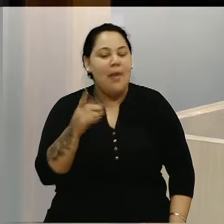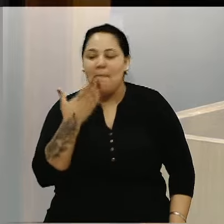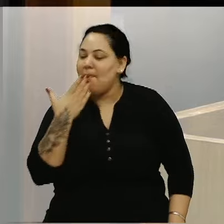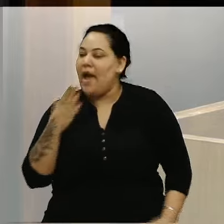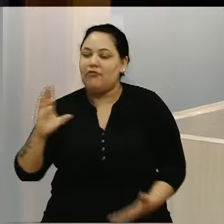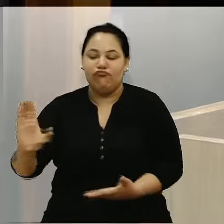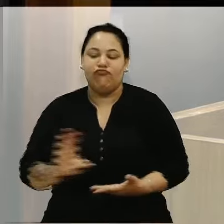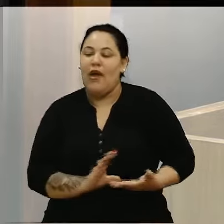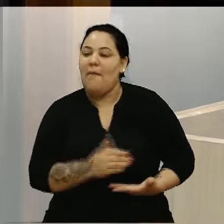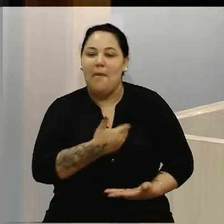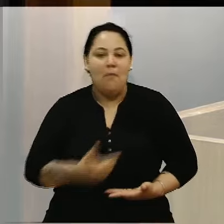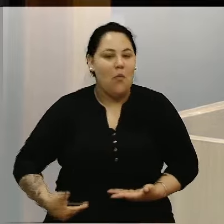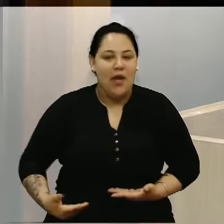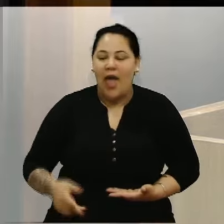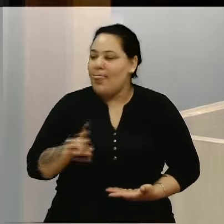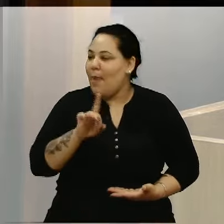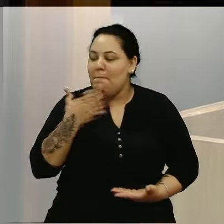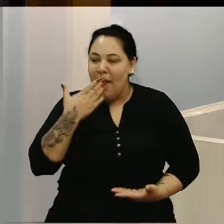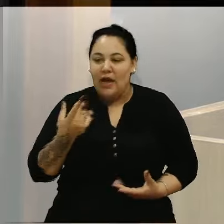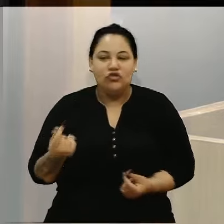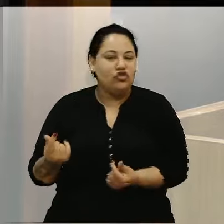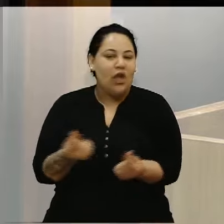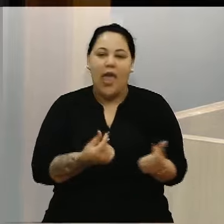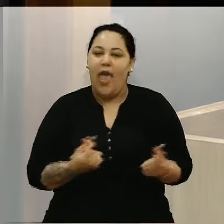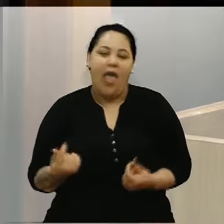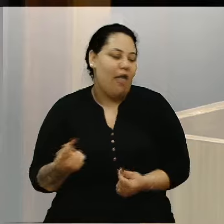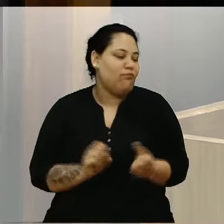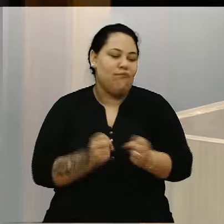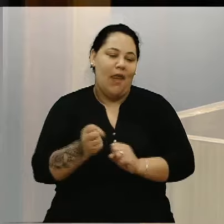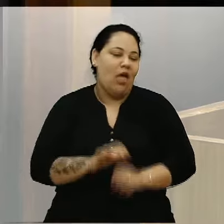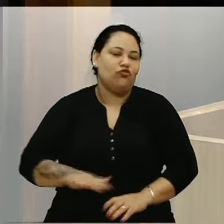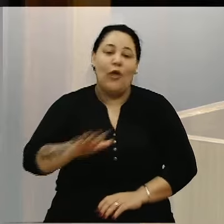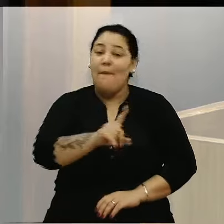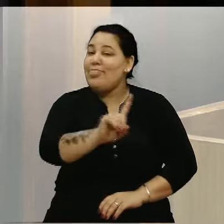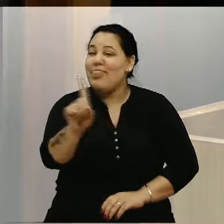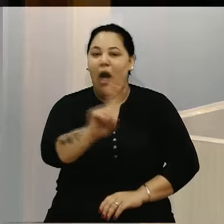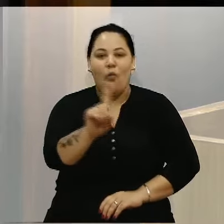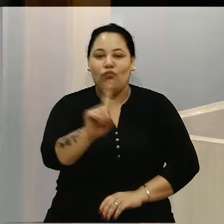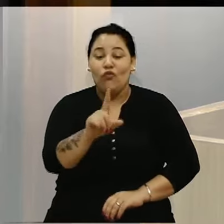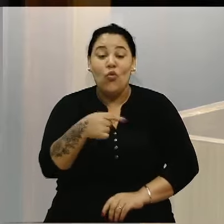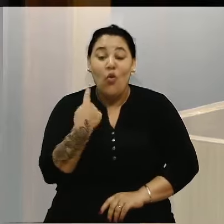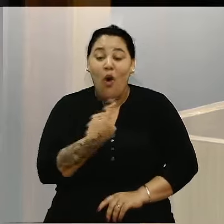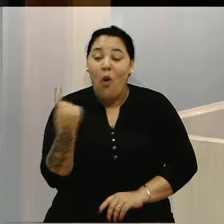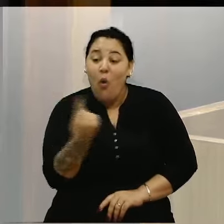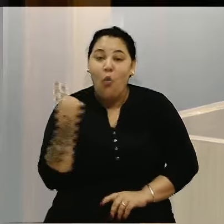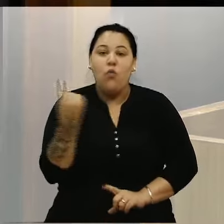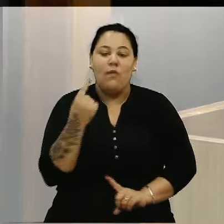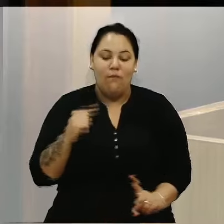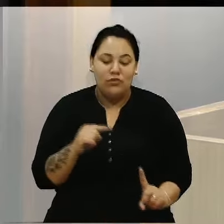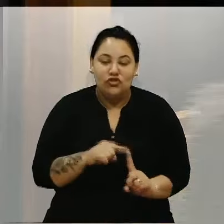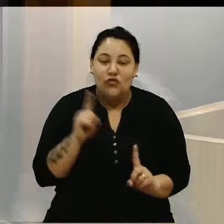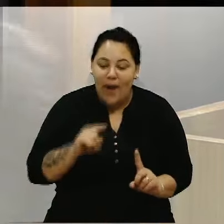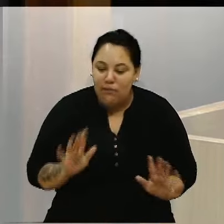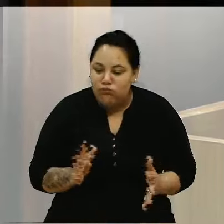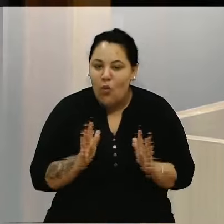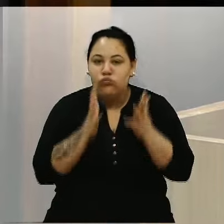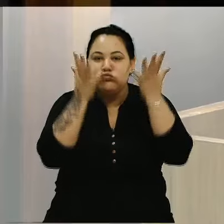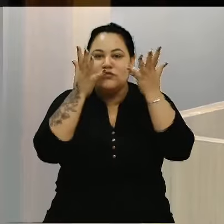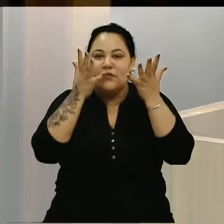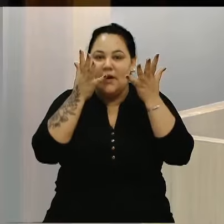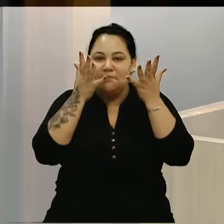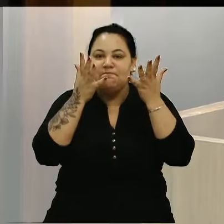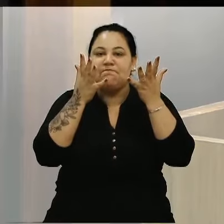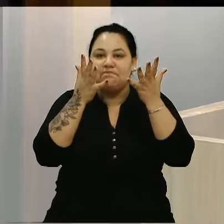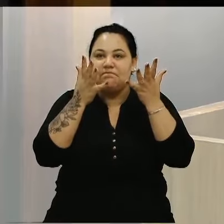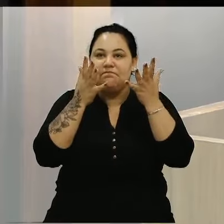pública Não pedimos verba de outras empresas Então o nosso único objetivo é Promover a pregação do